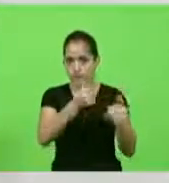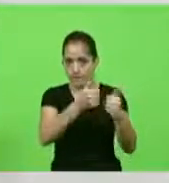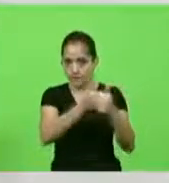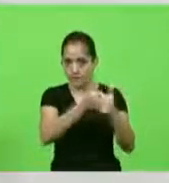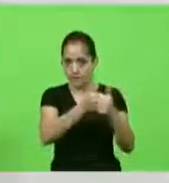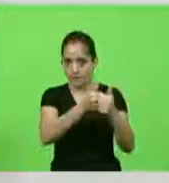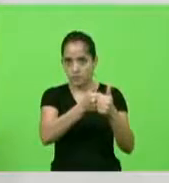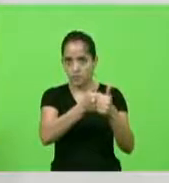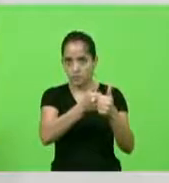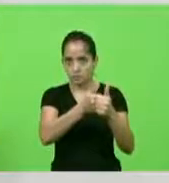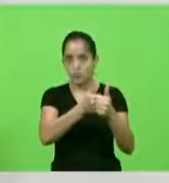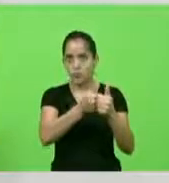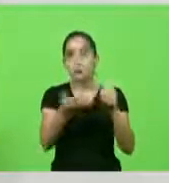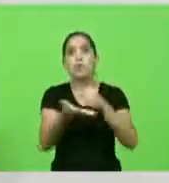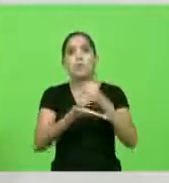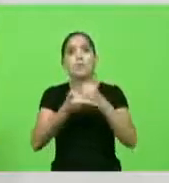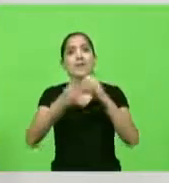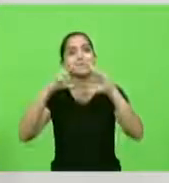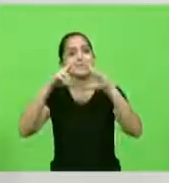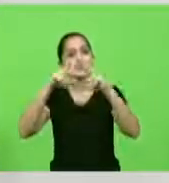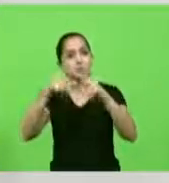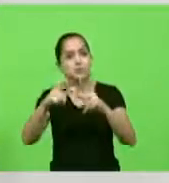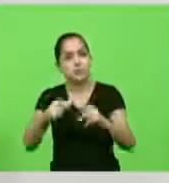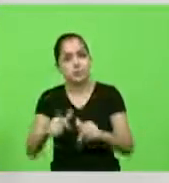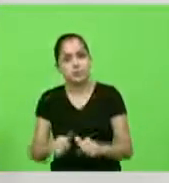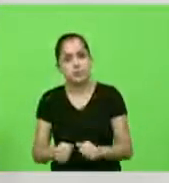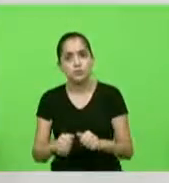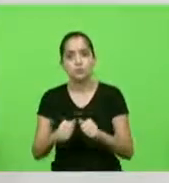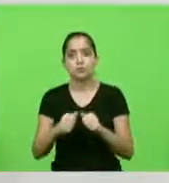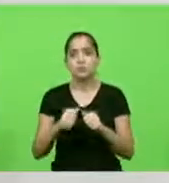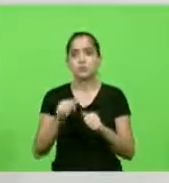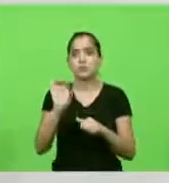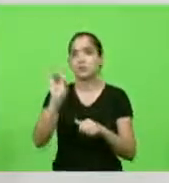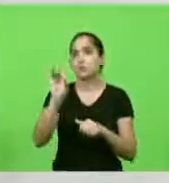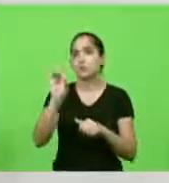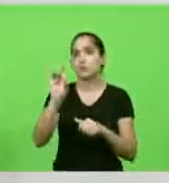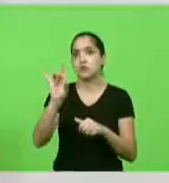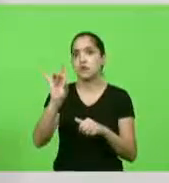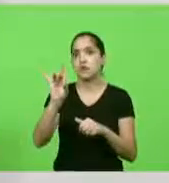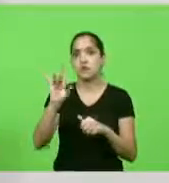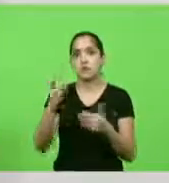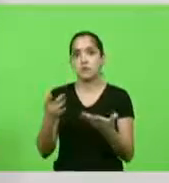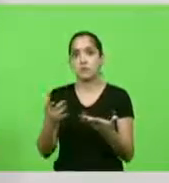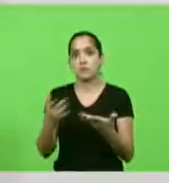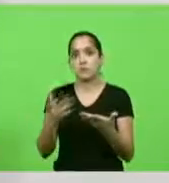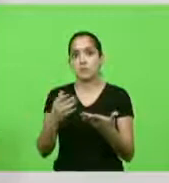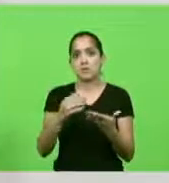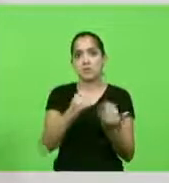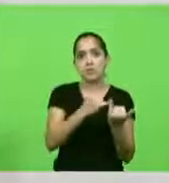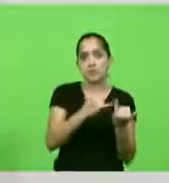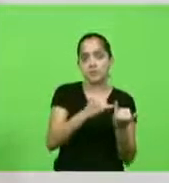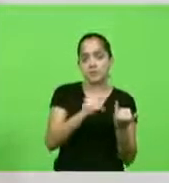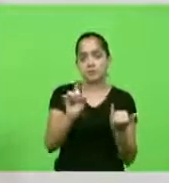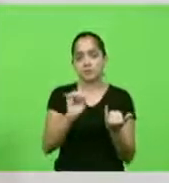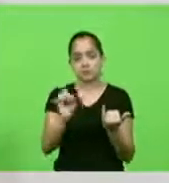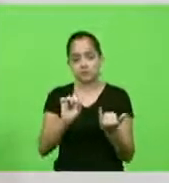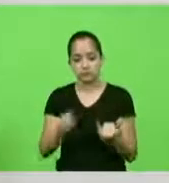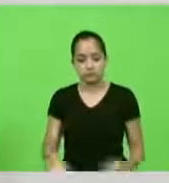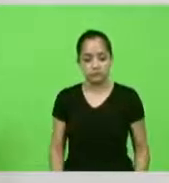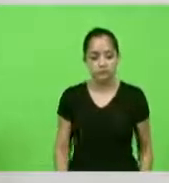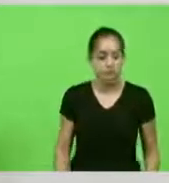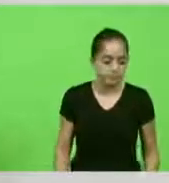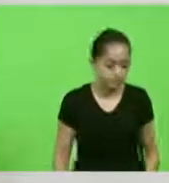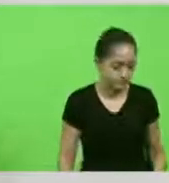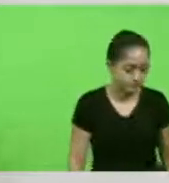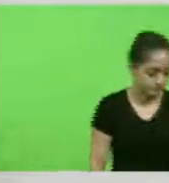com base em tudo e não apenas numa parte o processo não